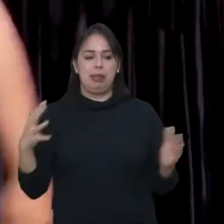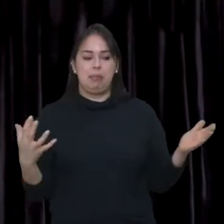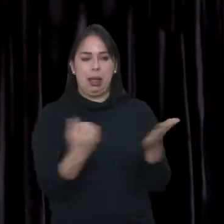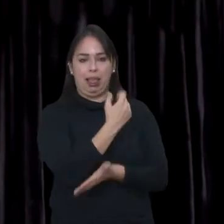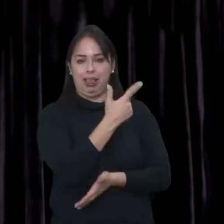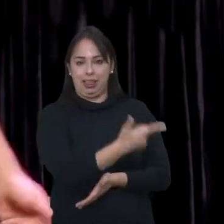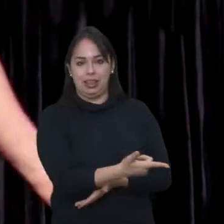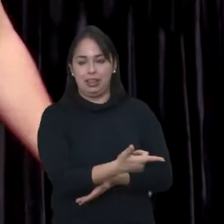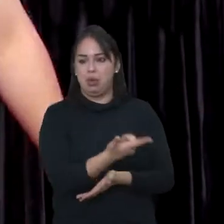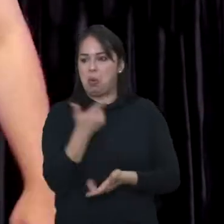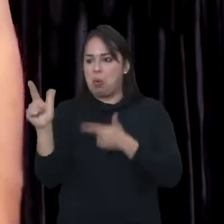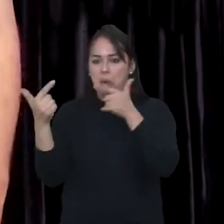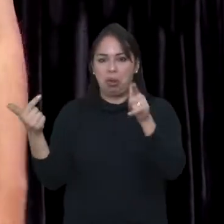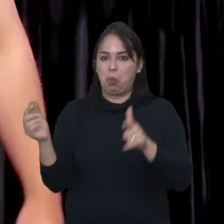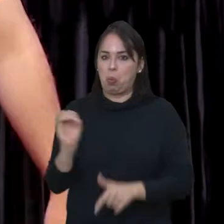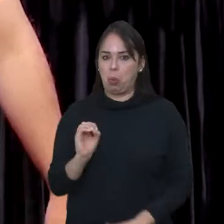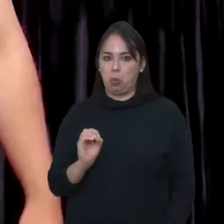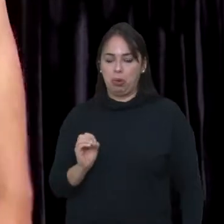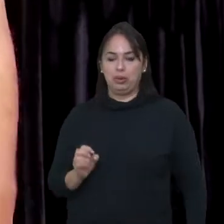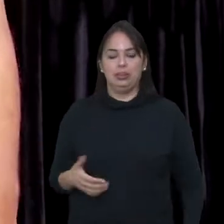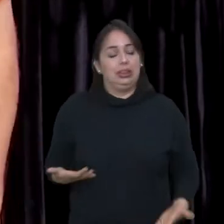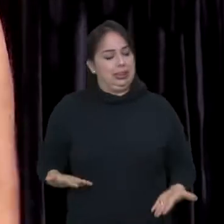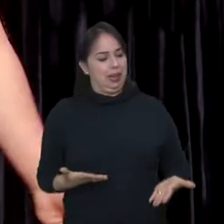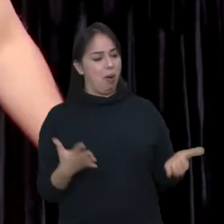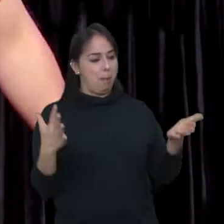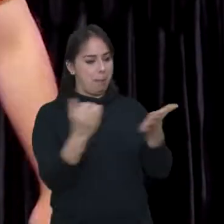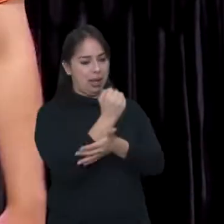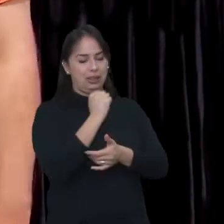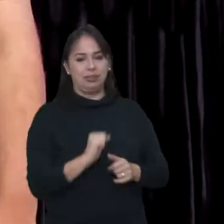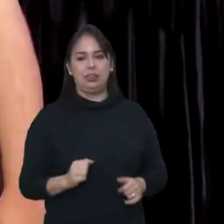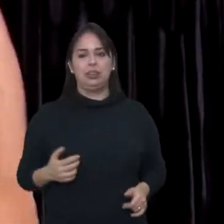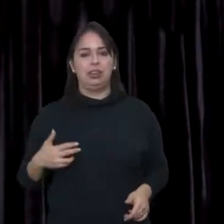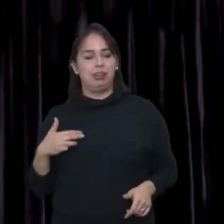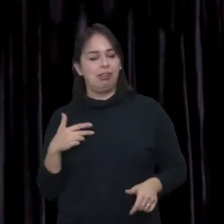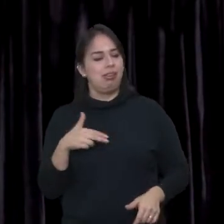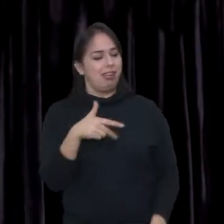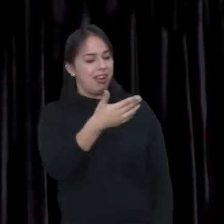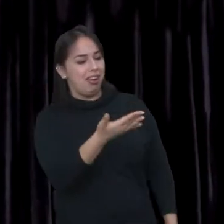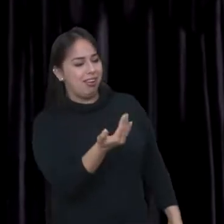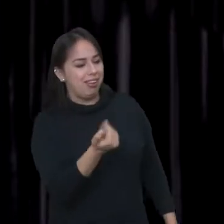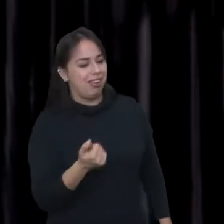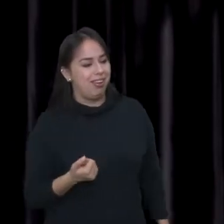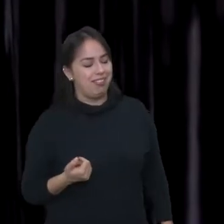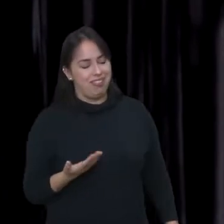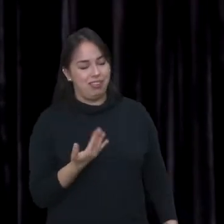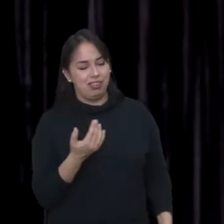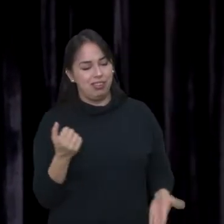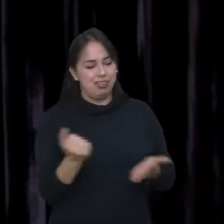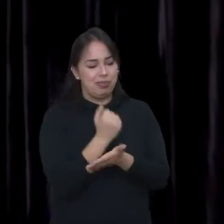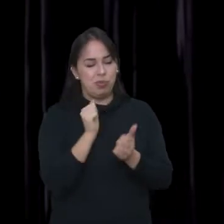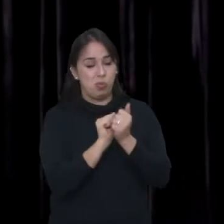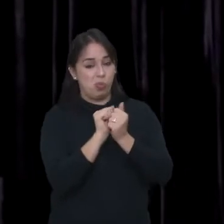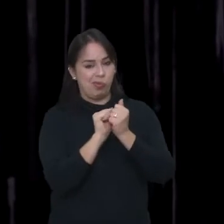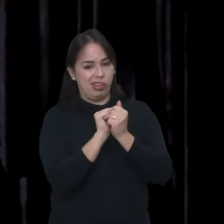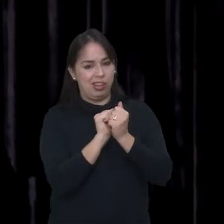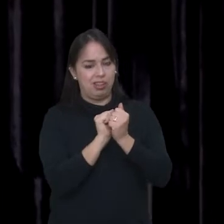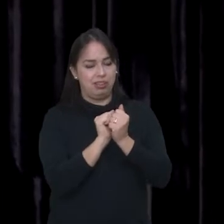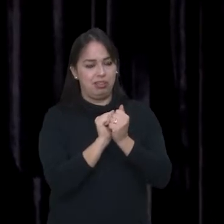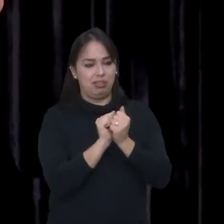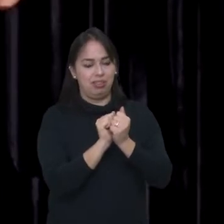falei, se eu não pegar a Ruth, eu não pego mais ninguém. Então vou pegar a Ruth. Cheguei, deu a ideia na Ruth. Ei, Ruth, rola?